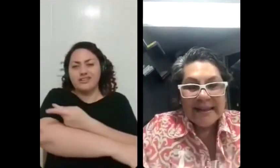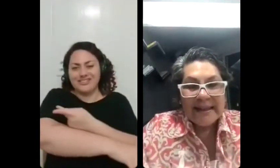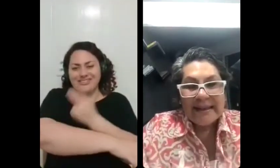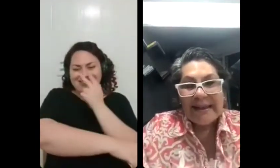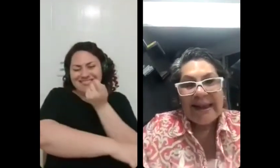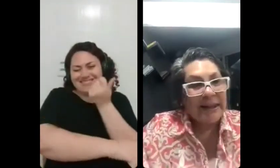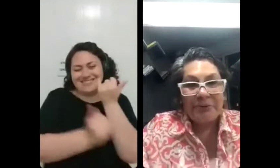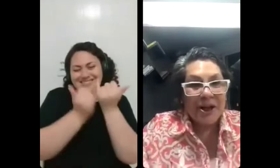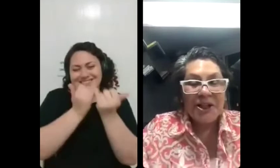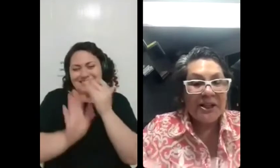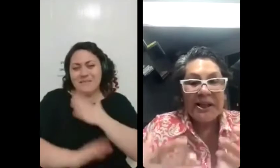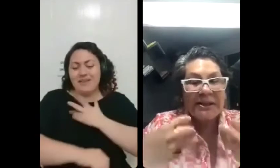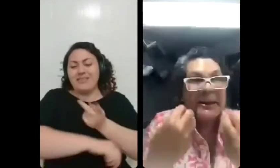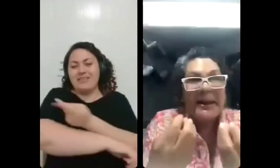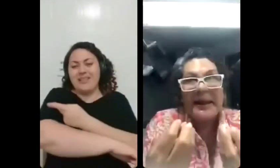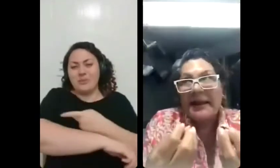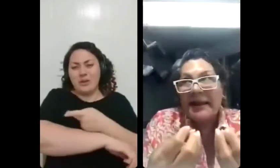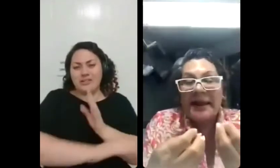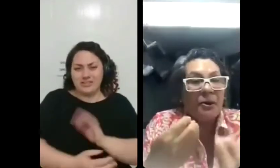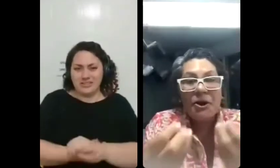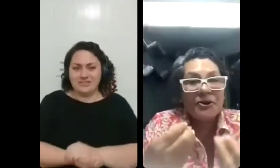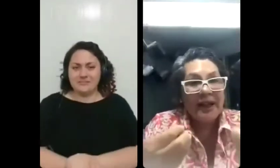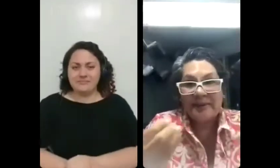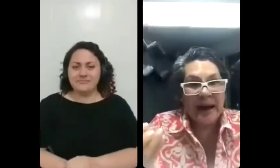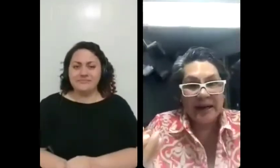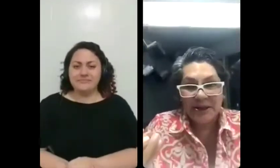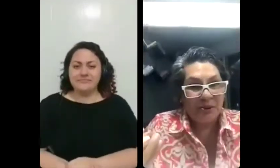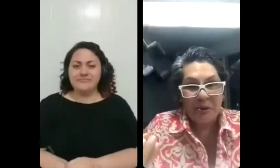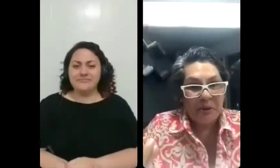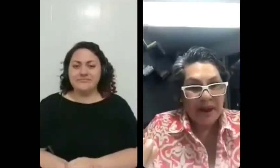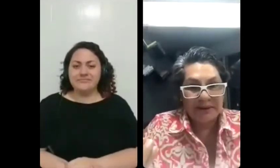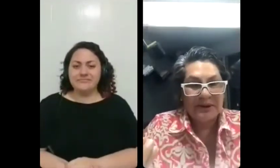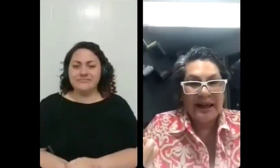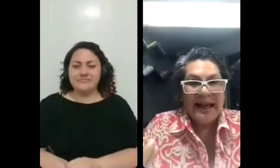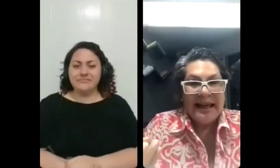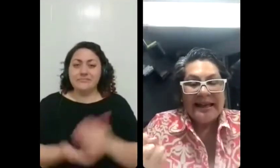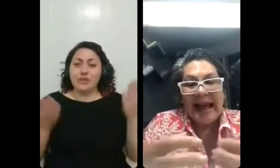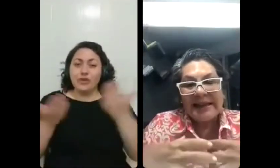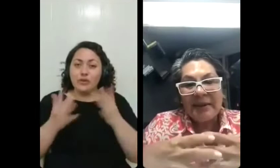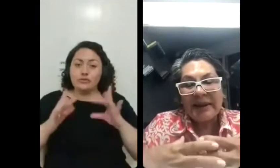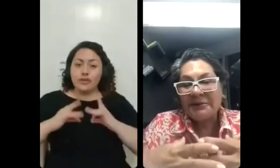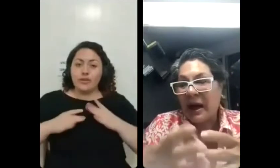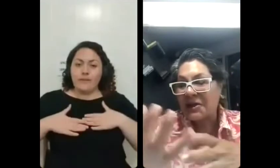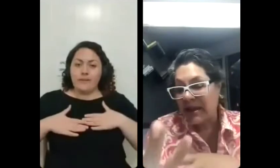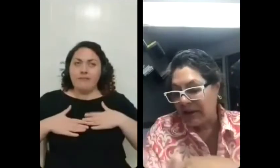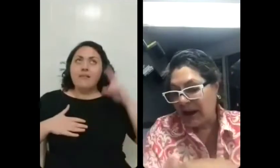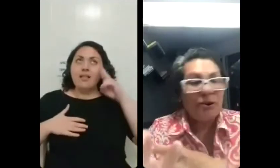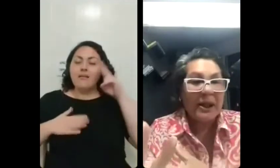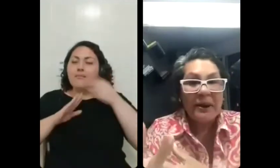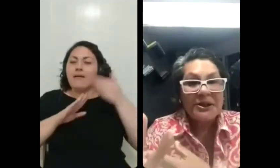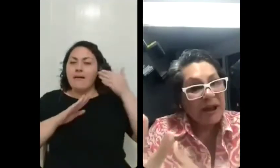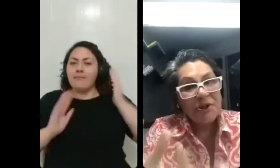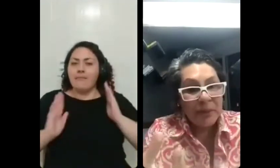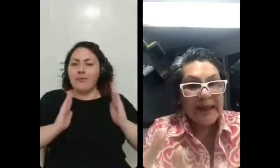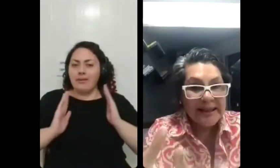é a tatuagem que que que hoje faz parte do meu momento e essa é uma tatuagem que vai